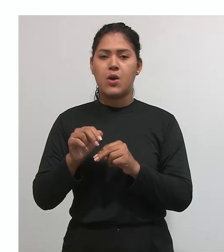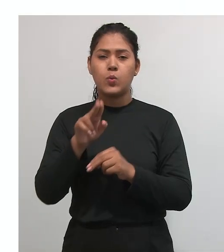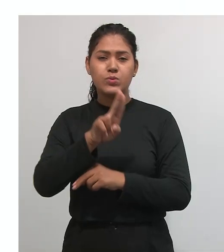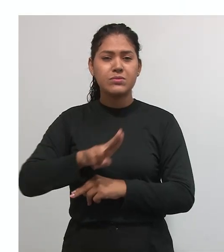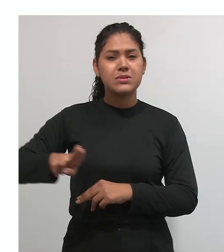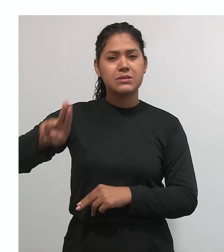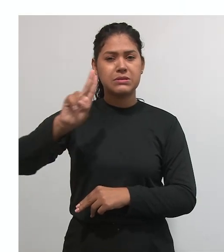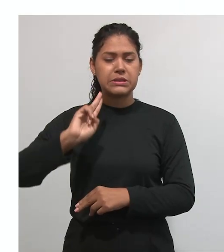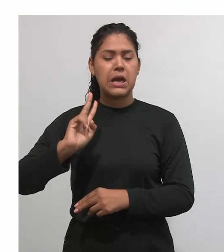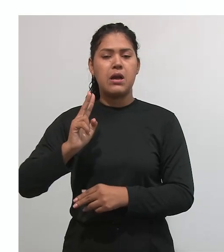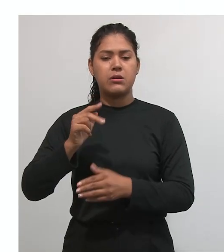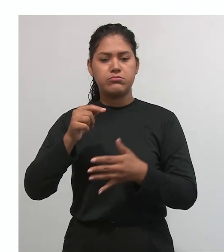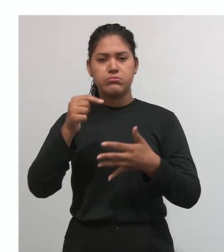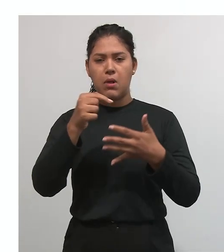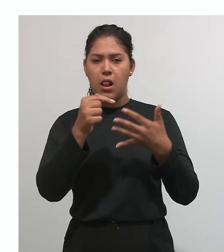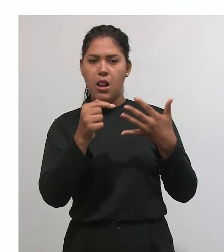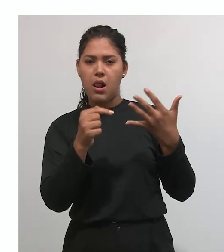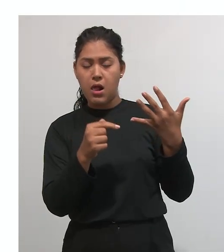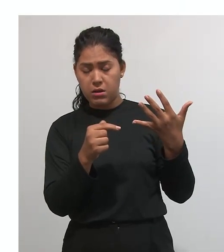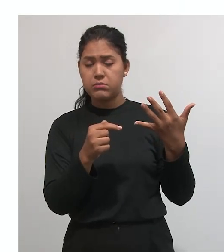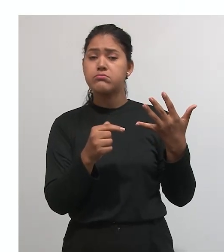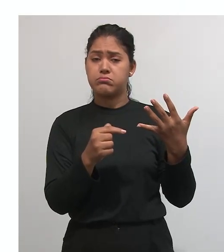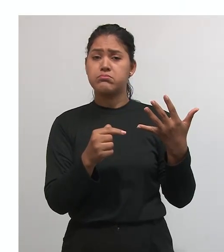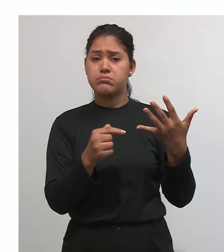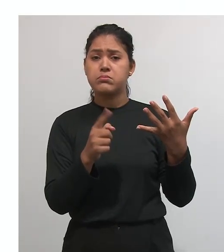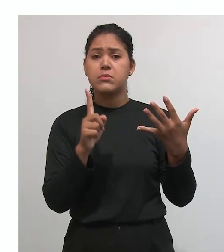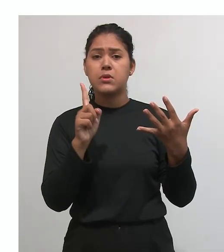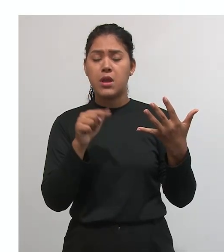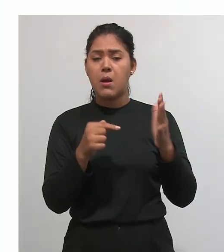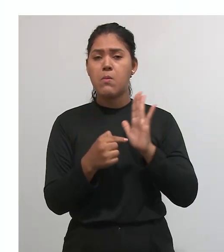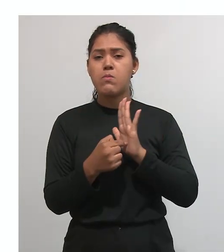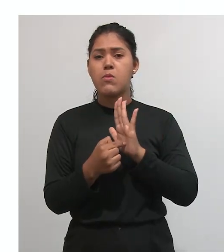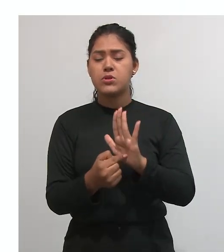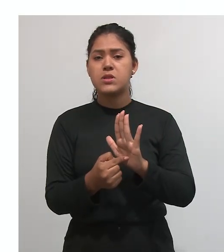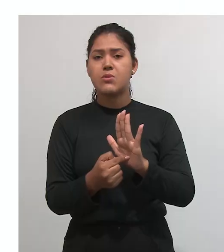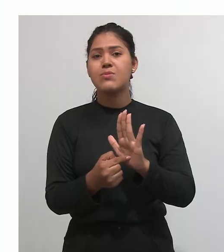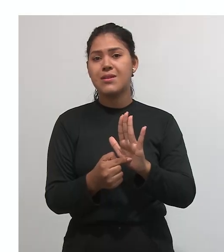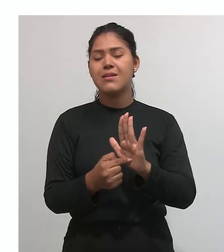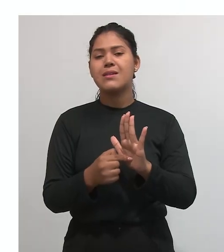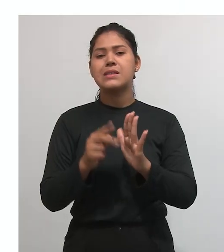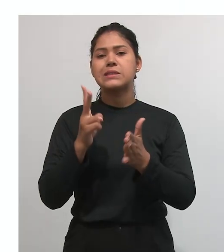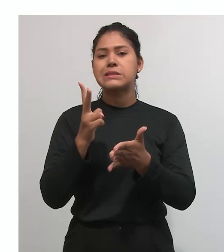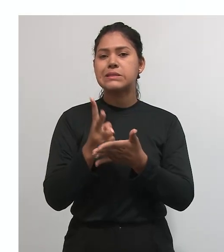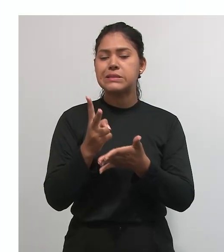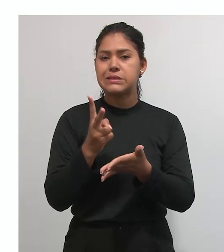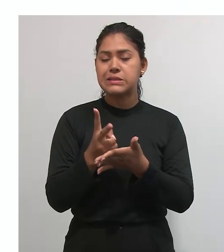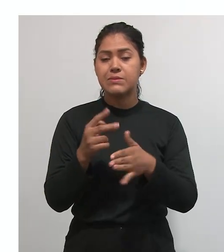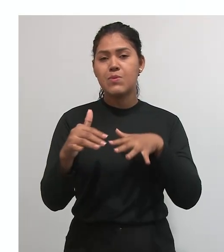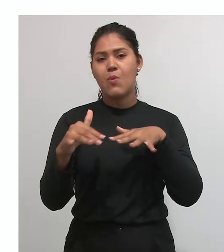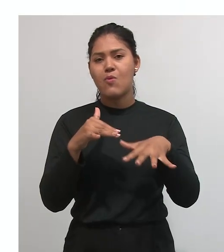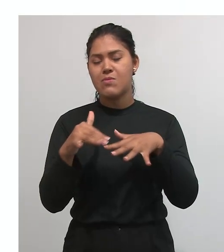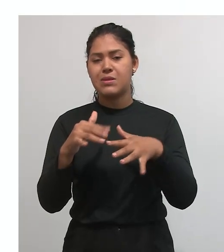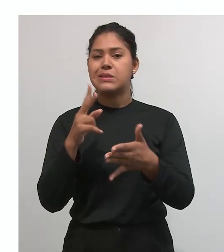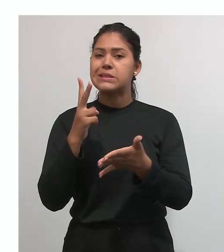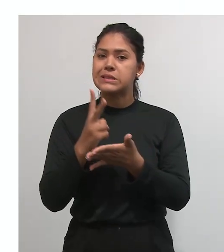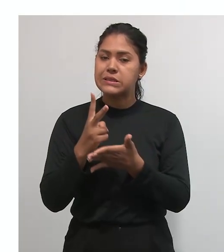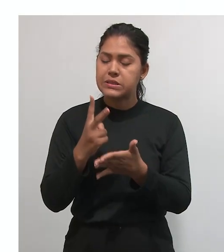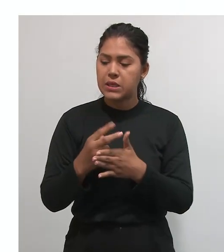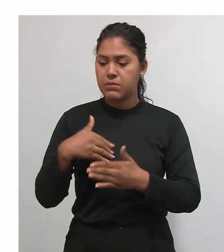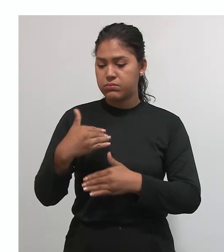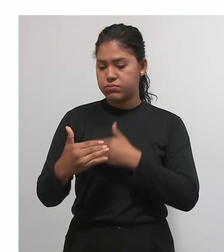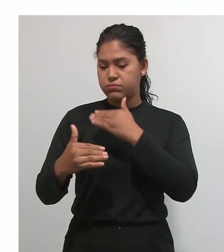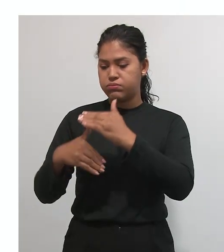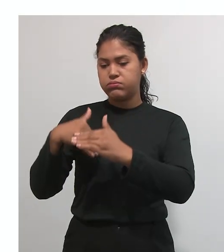frequente das modalidades de trabalho científicos é um indicativo de vitalidade e do dinamismo das áreas de